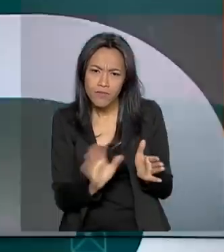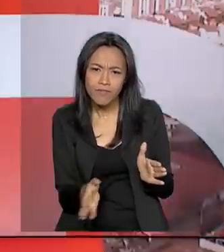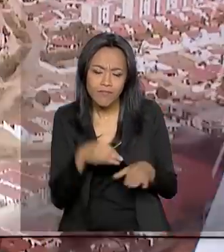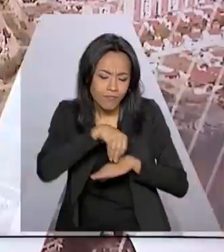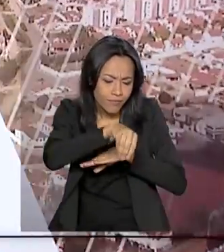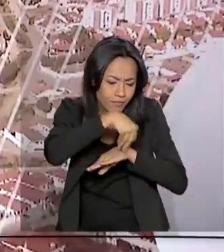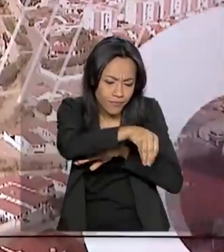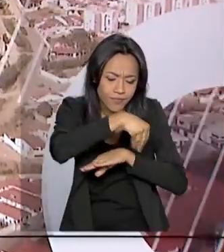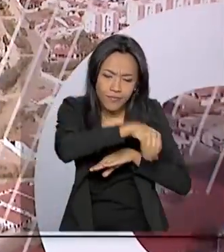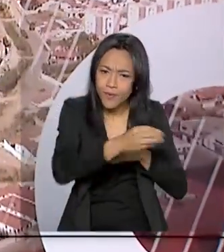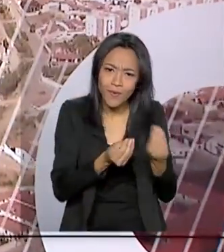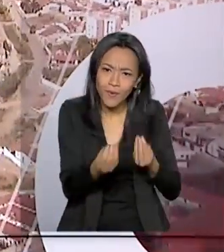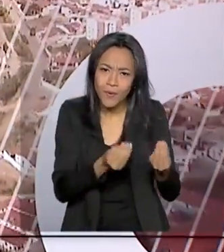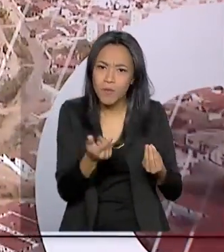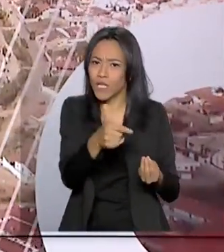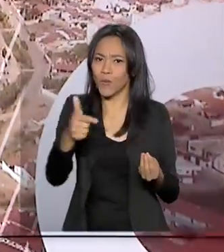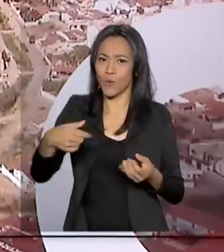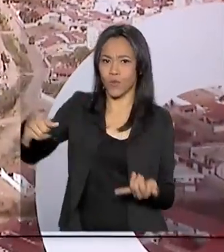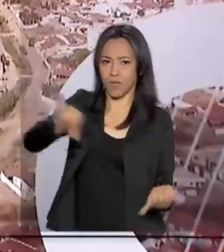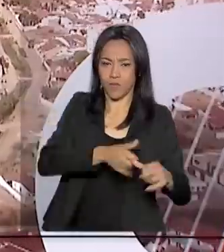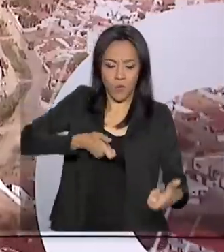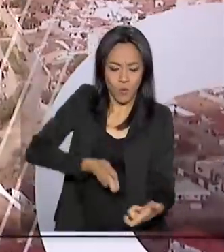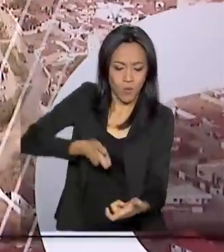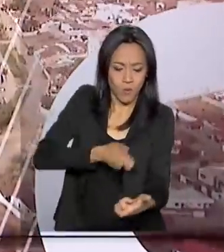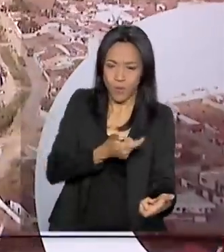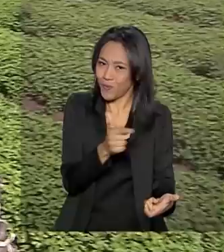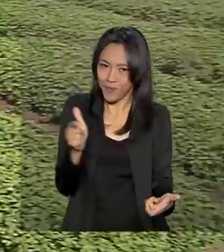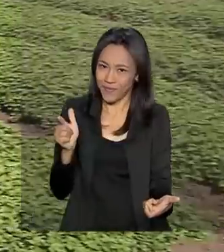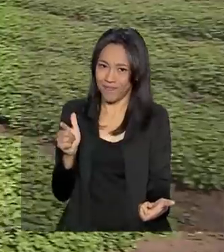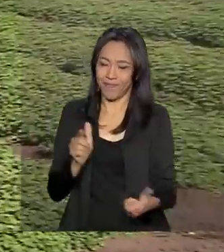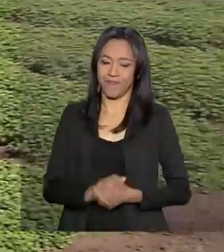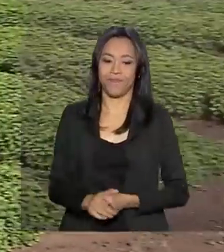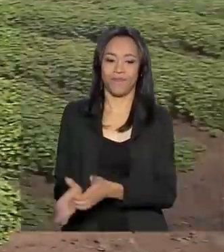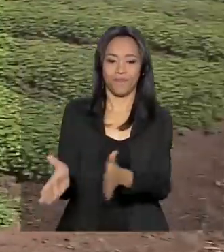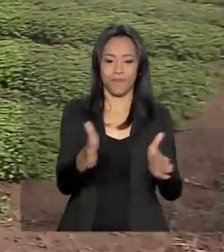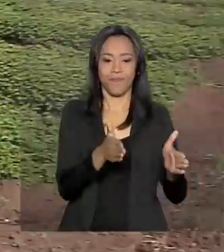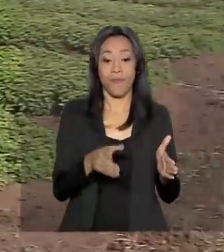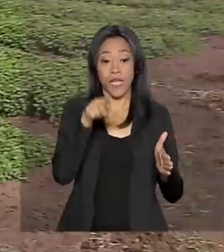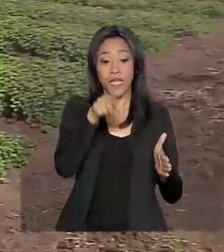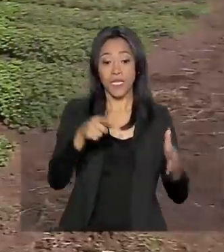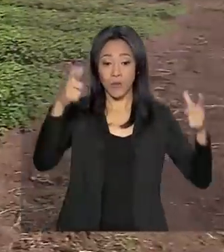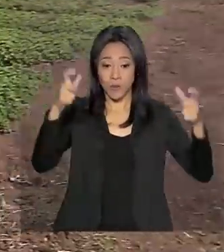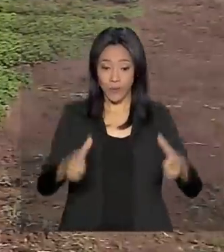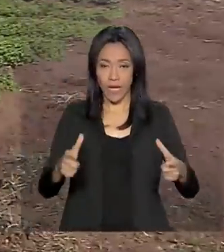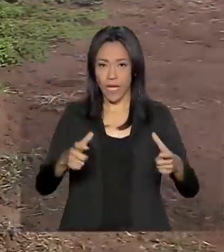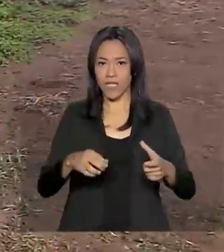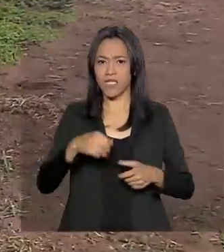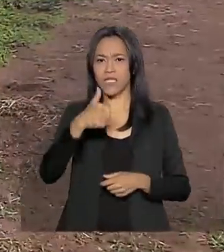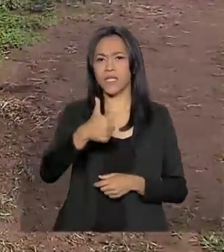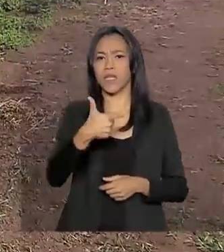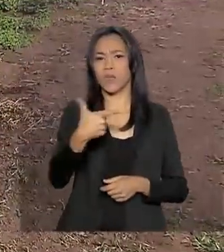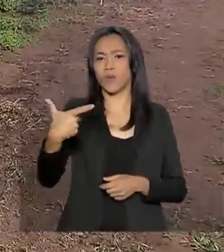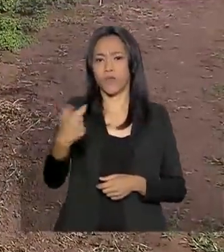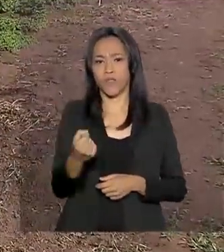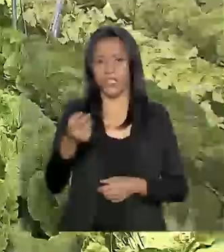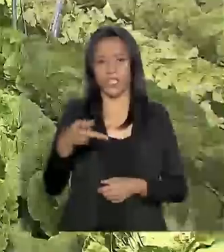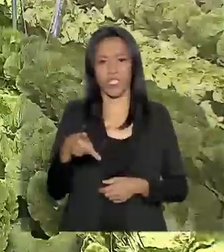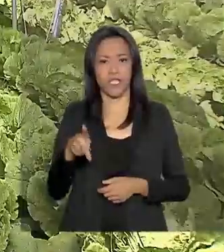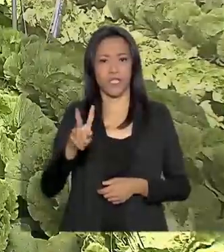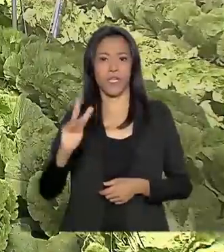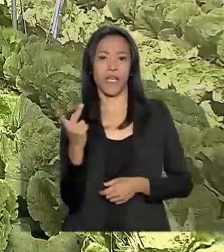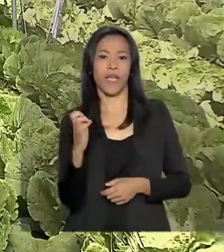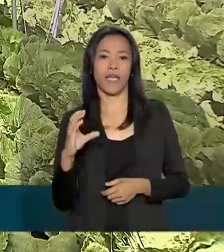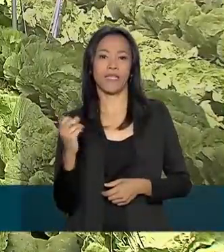de forma sustentável e sem o uso de agrotóxicos. Nessa fazenda de 120 hectares há três décadas,